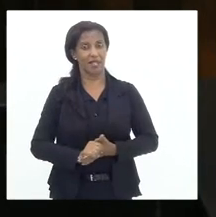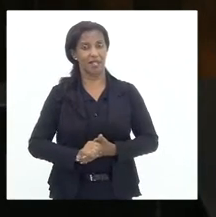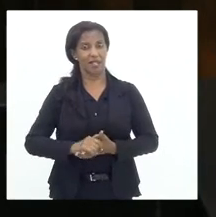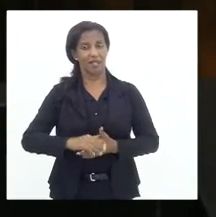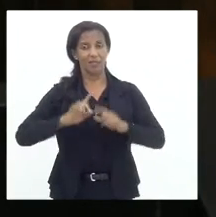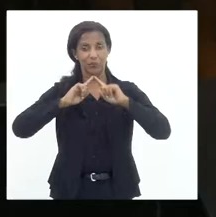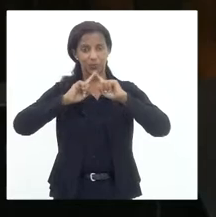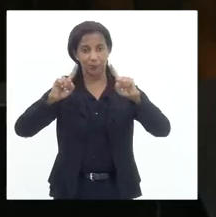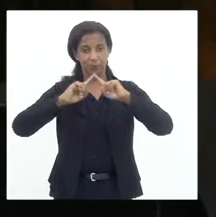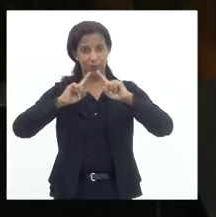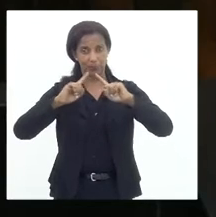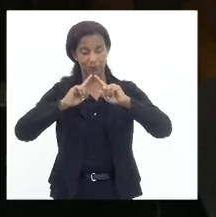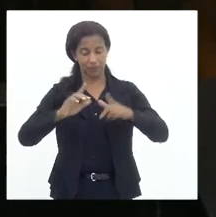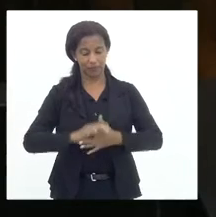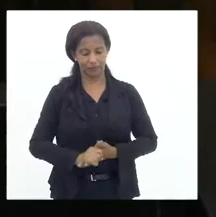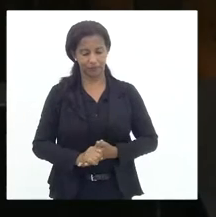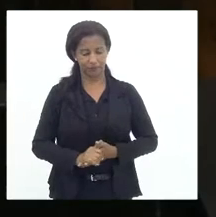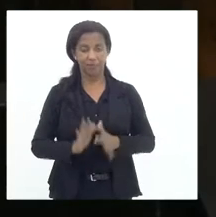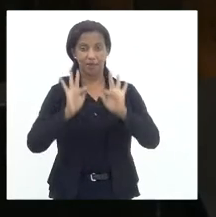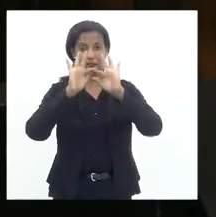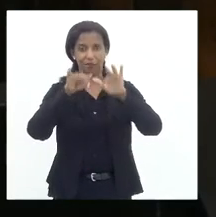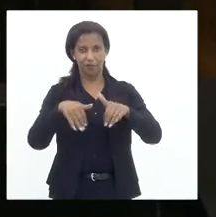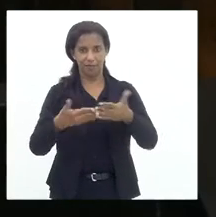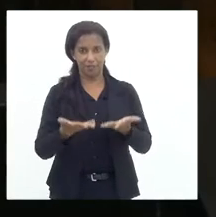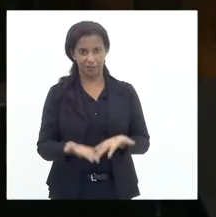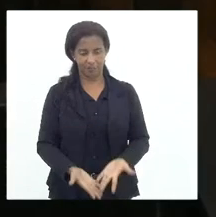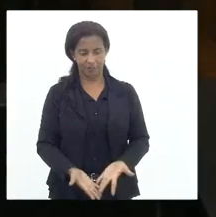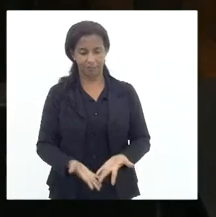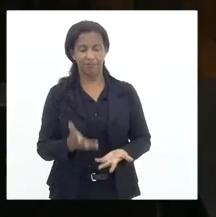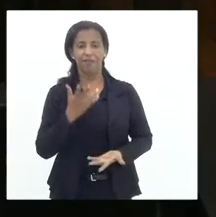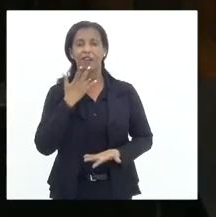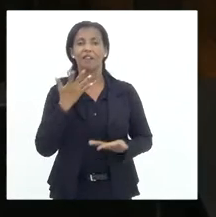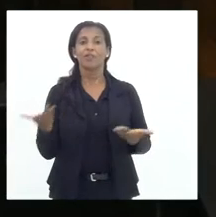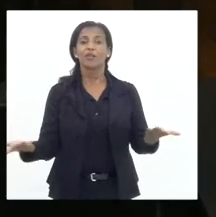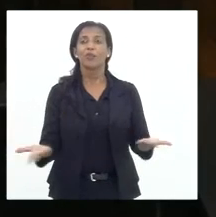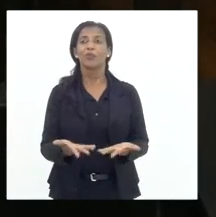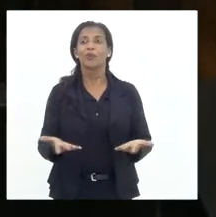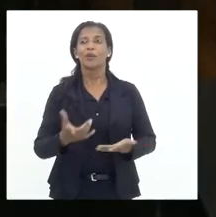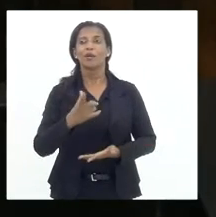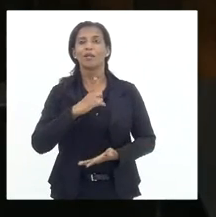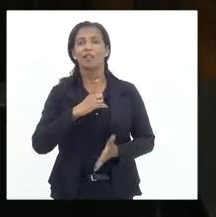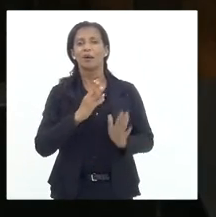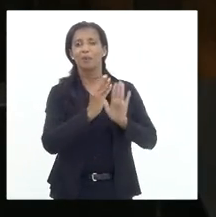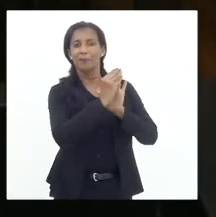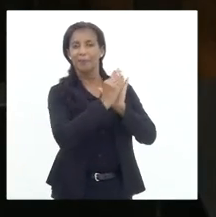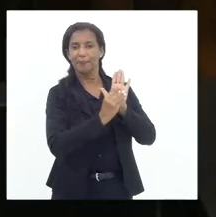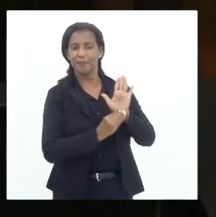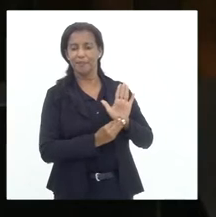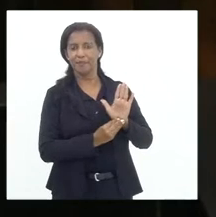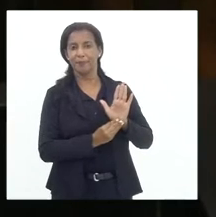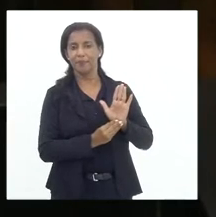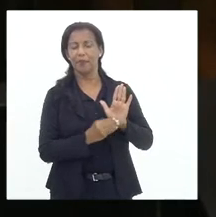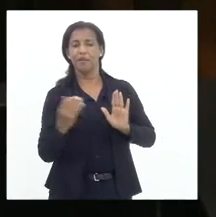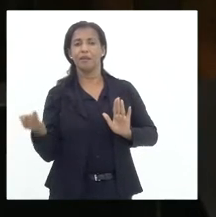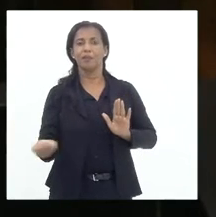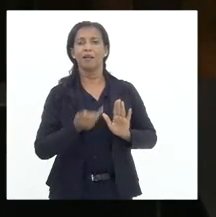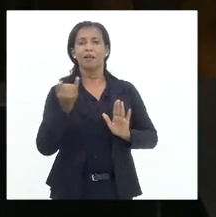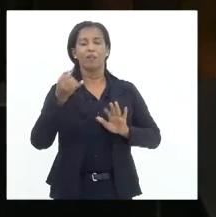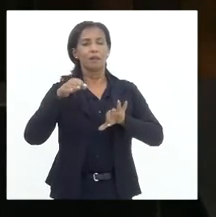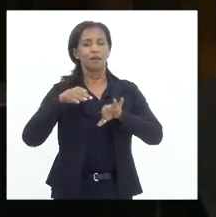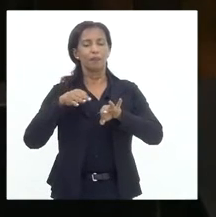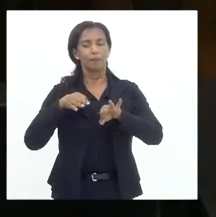Encerro aqui, querida Tia Ju, dizendo que hoje nós teremos em pauta um importante